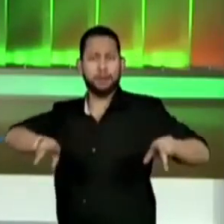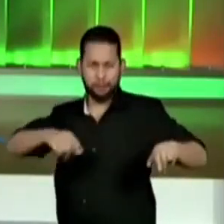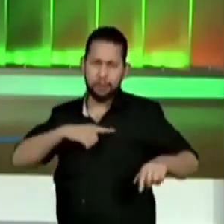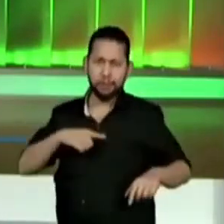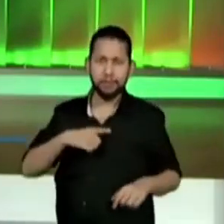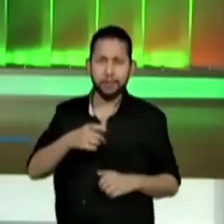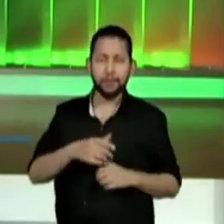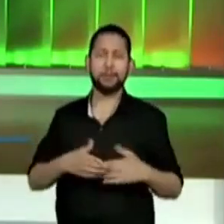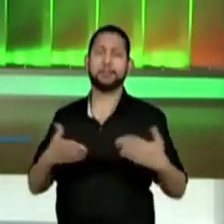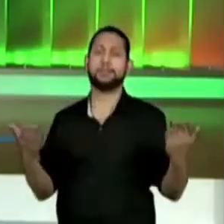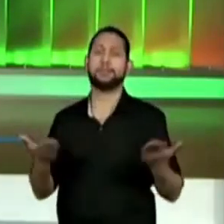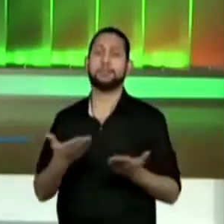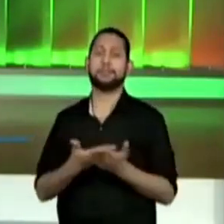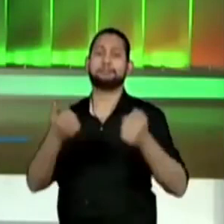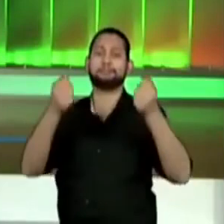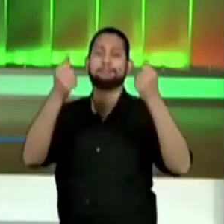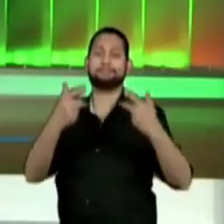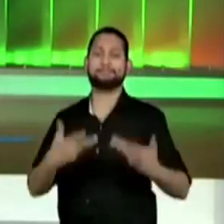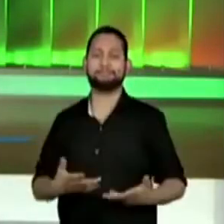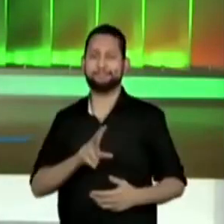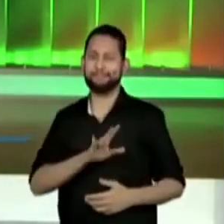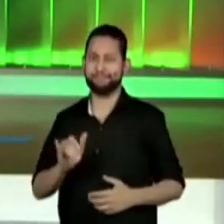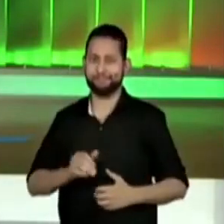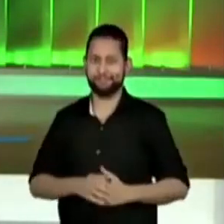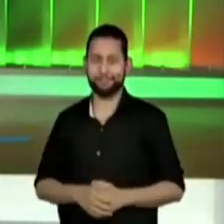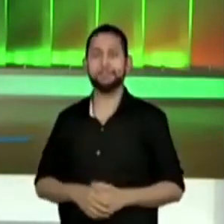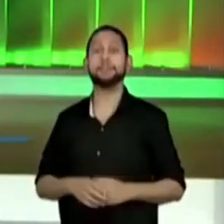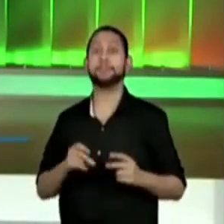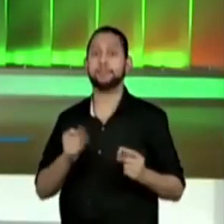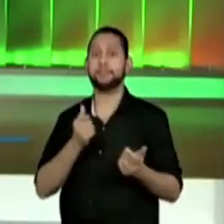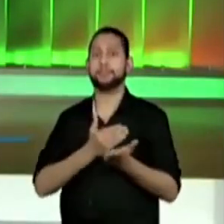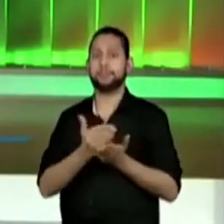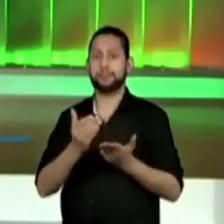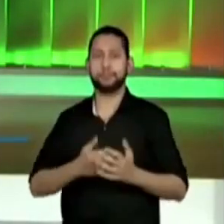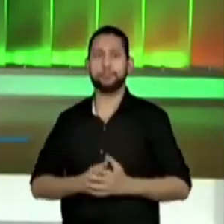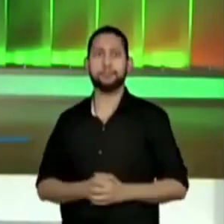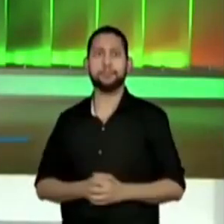disso que a gente vai falar hoje. Ok? Então, bora começar.